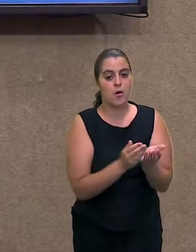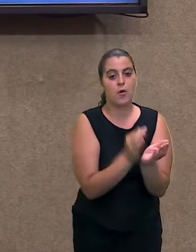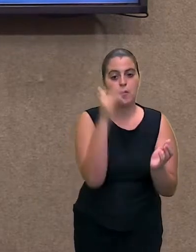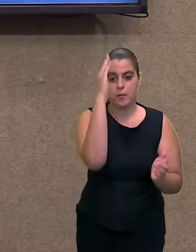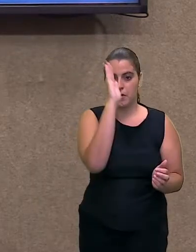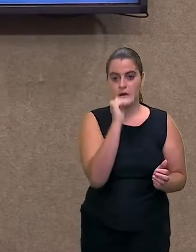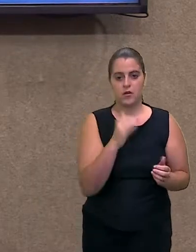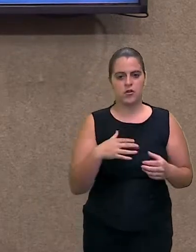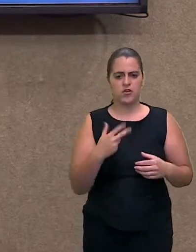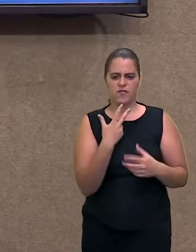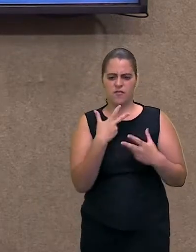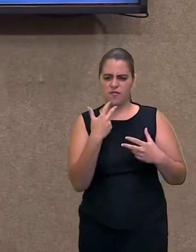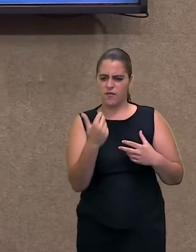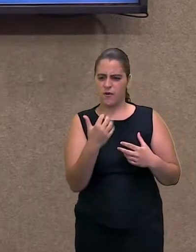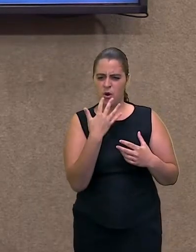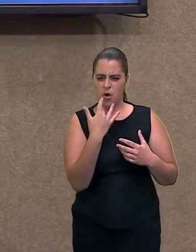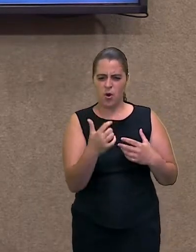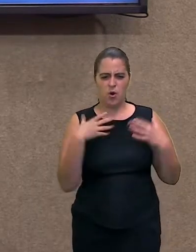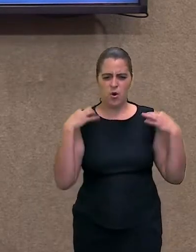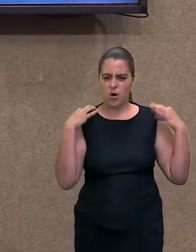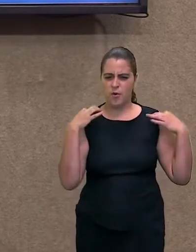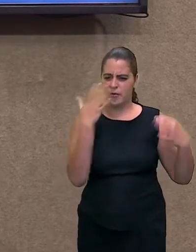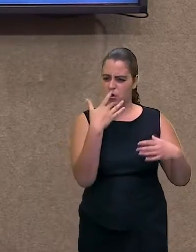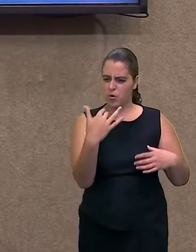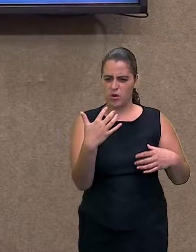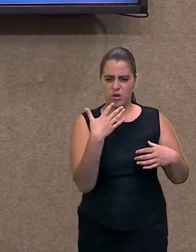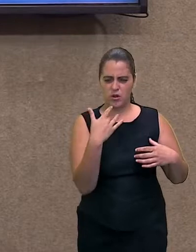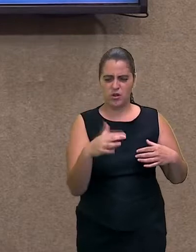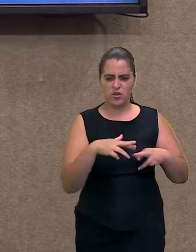coloridas, né? Diferentes.